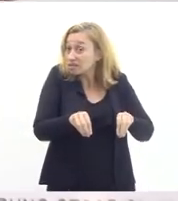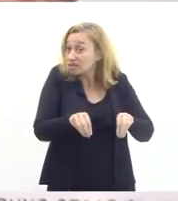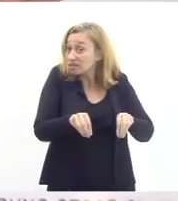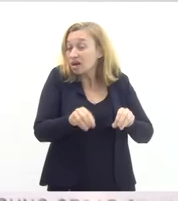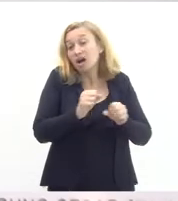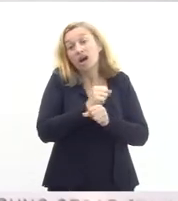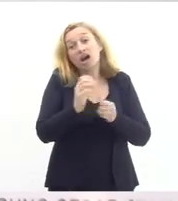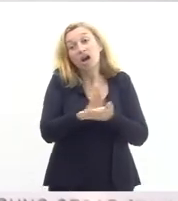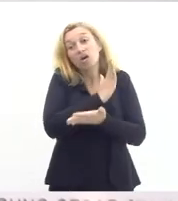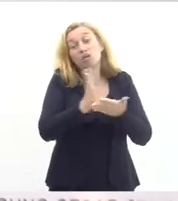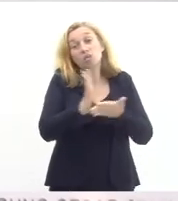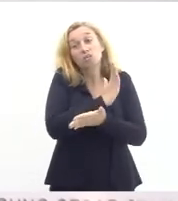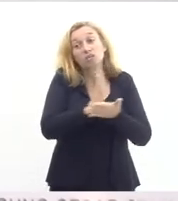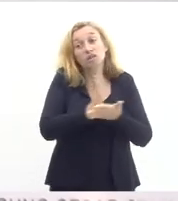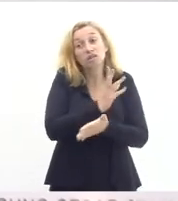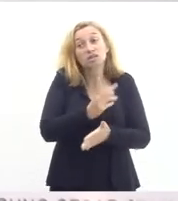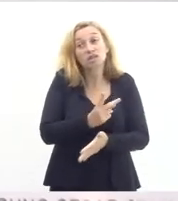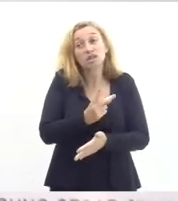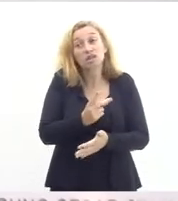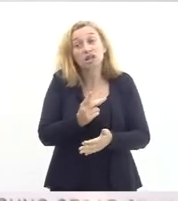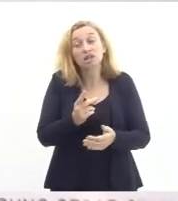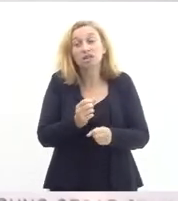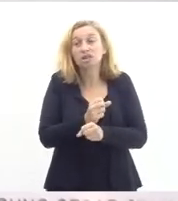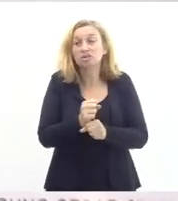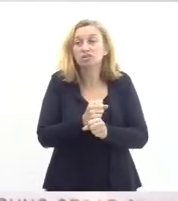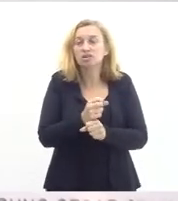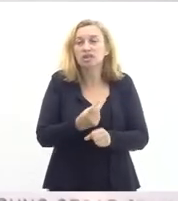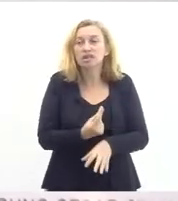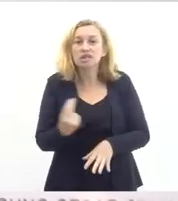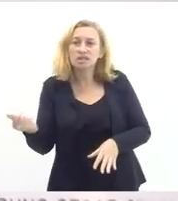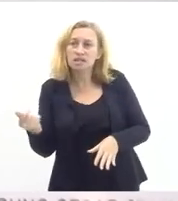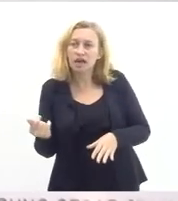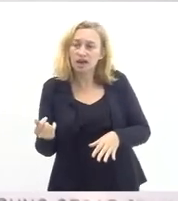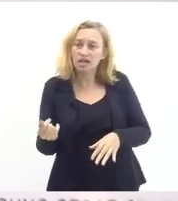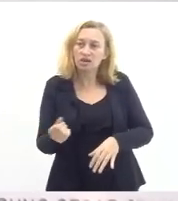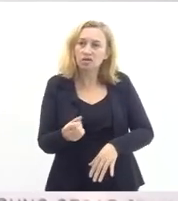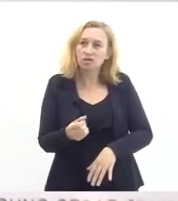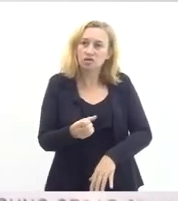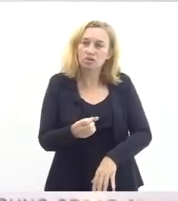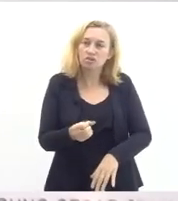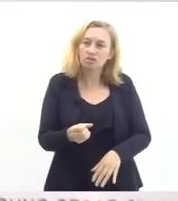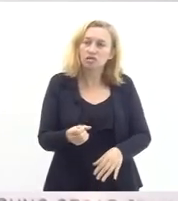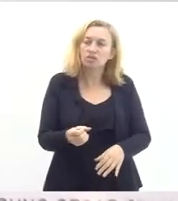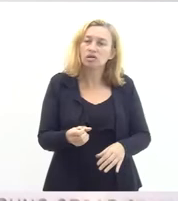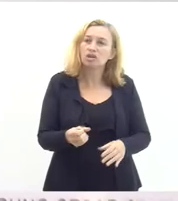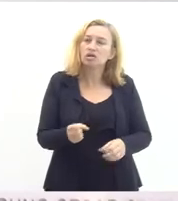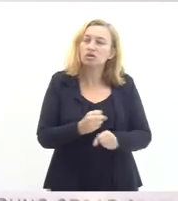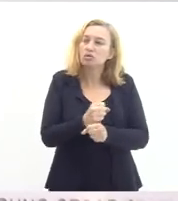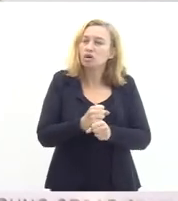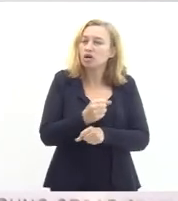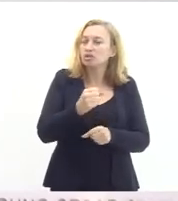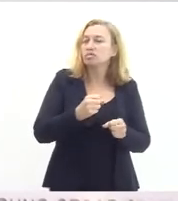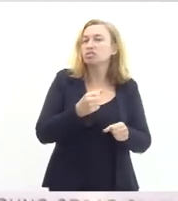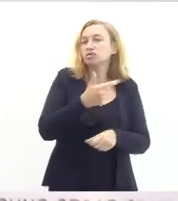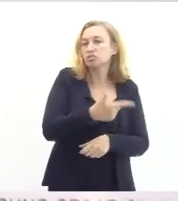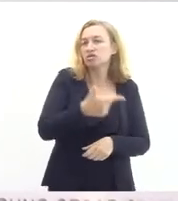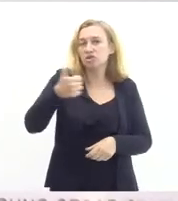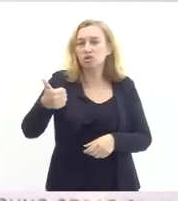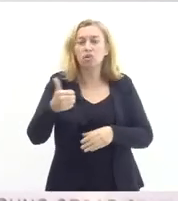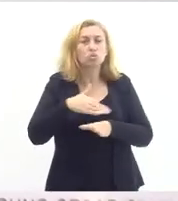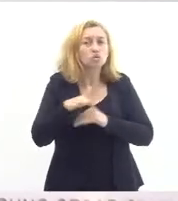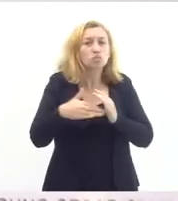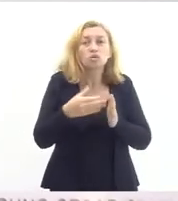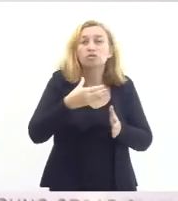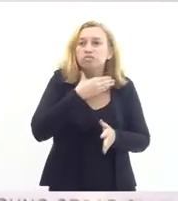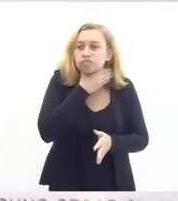anos saiu dos anos iniciais do fundamental e nesse ano de 2022 com toda a crise que a gente está vivendo